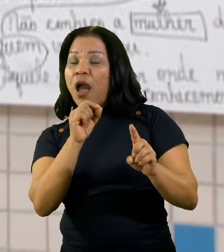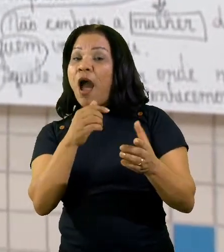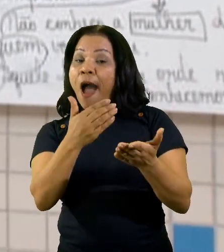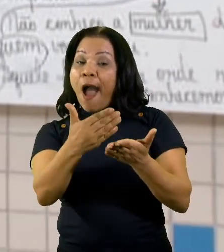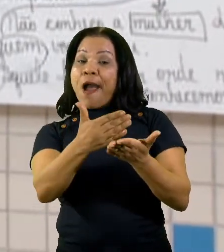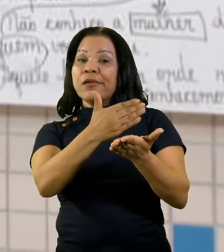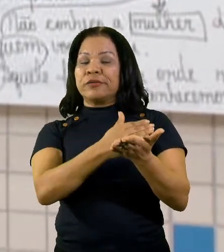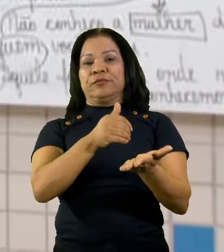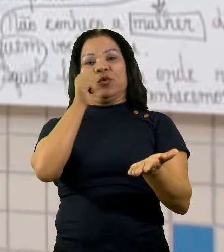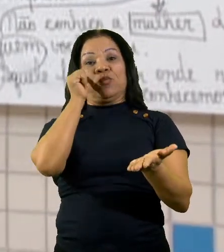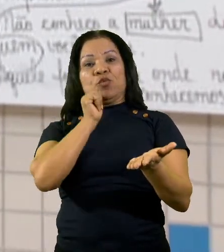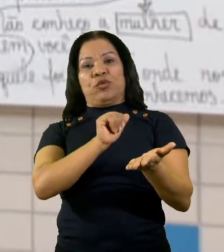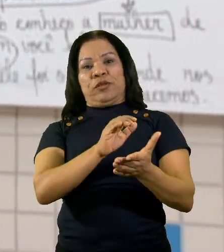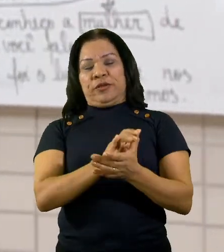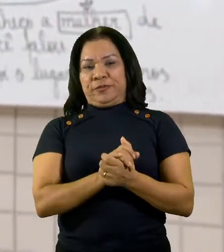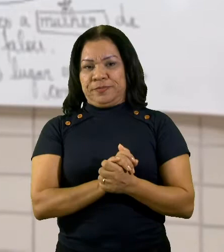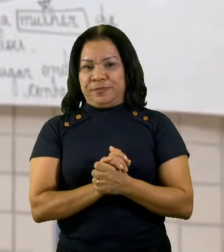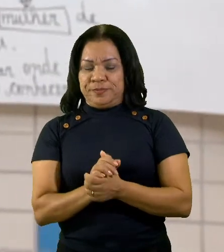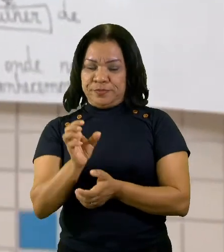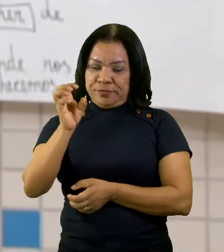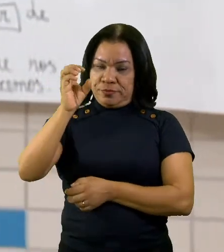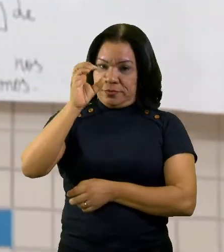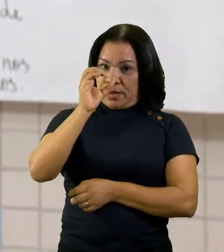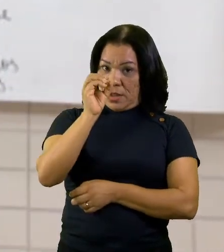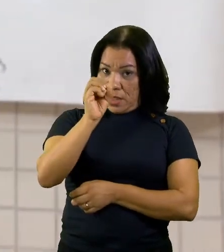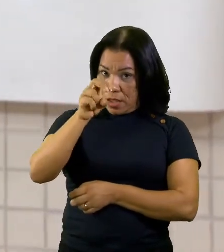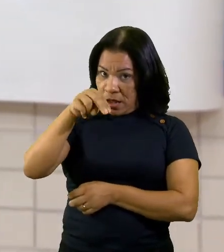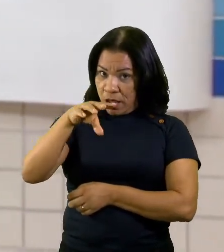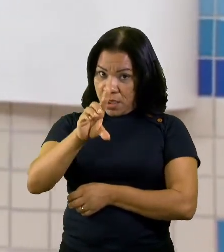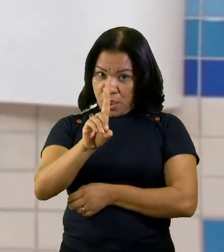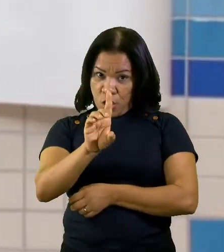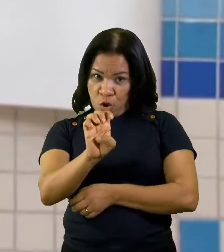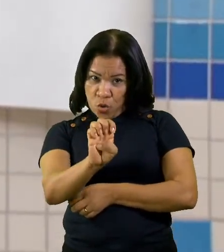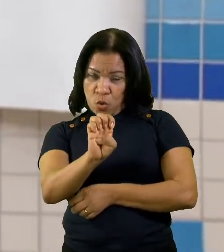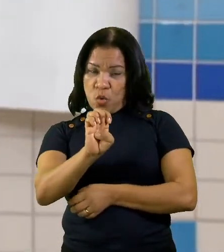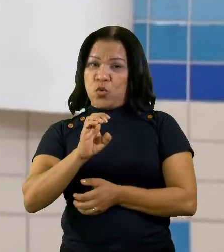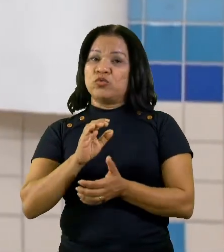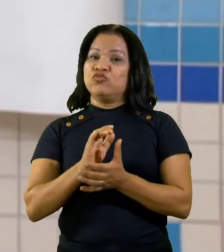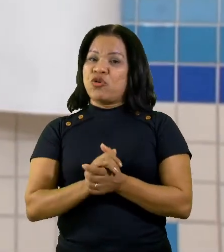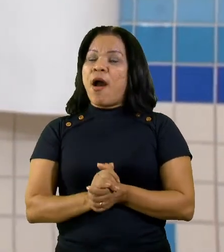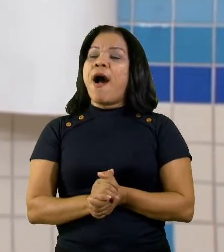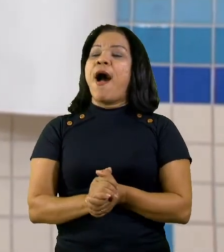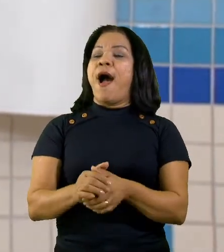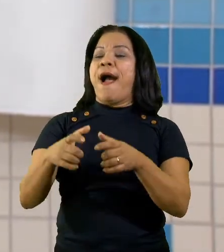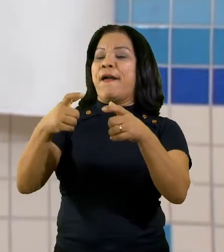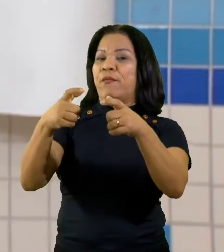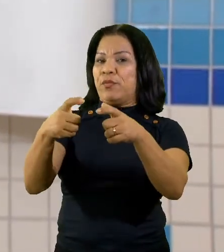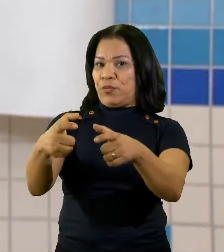pronome onde? Aquele foi o lugar onde nós conhecemos.